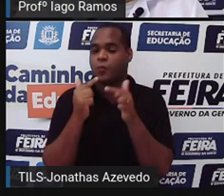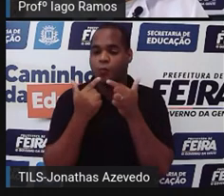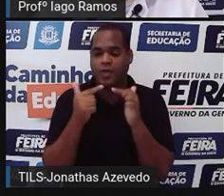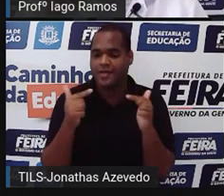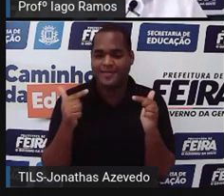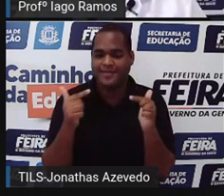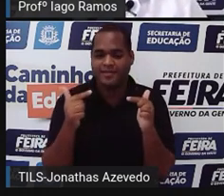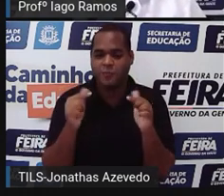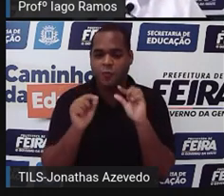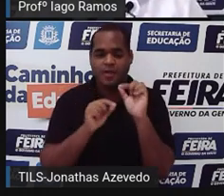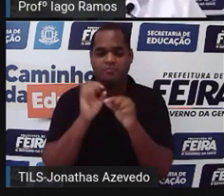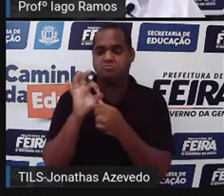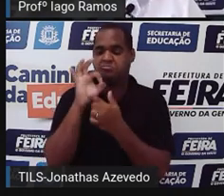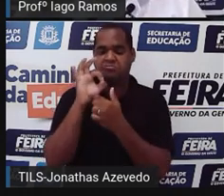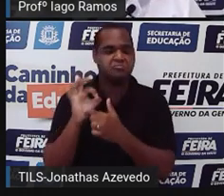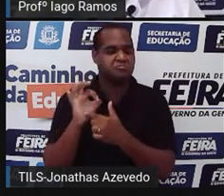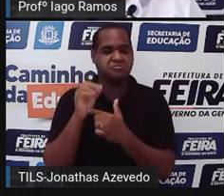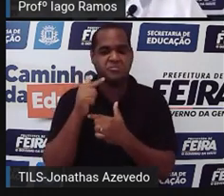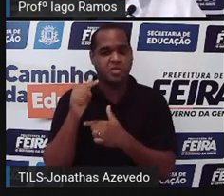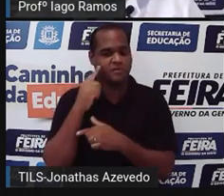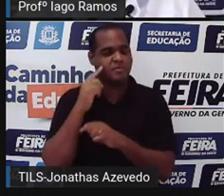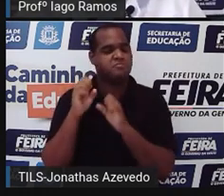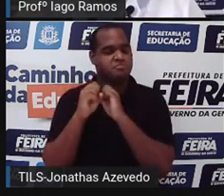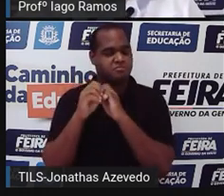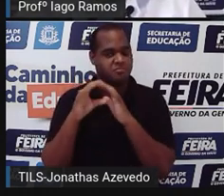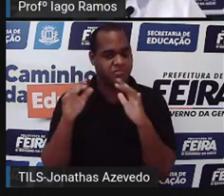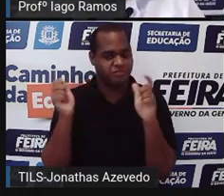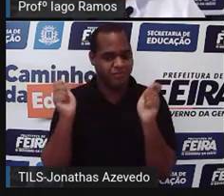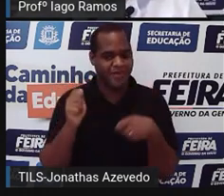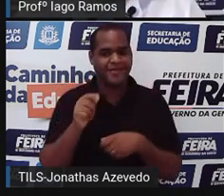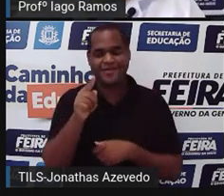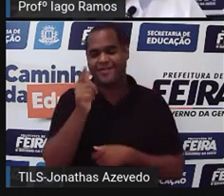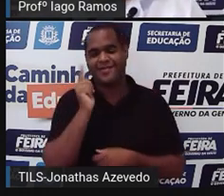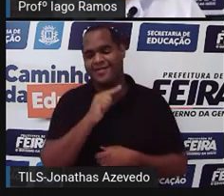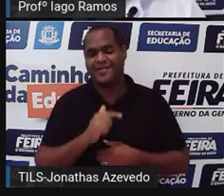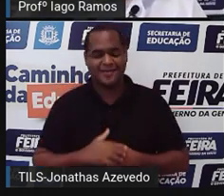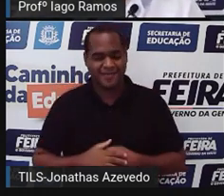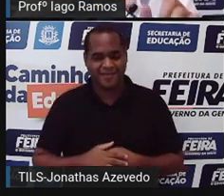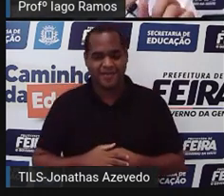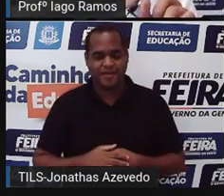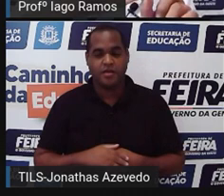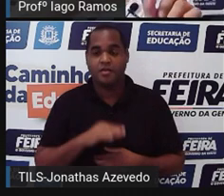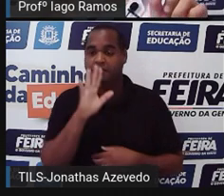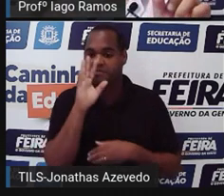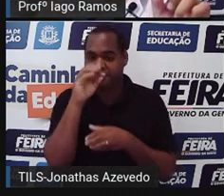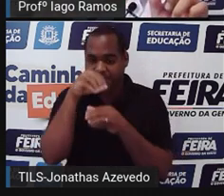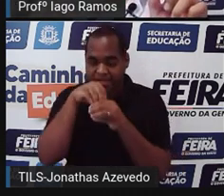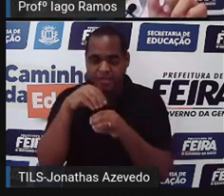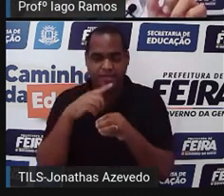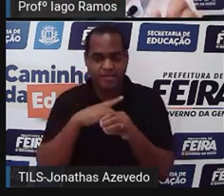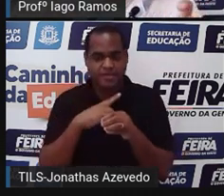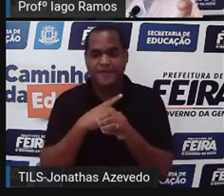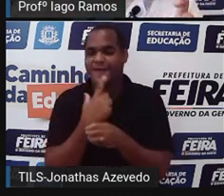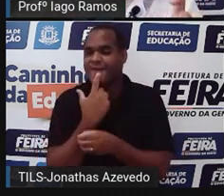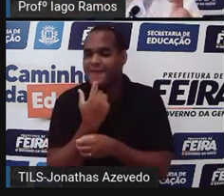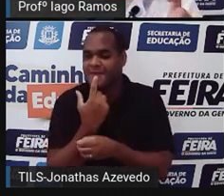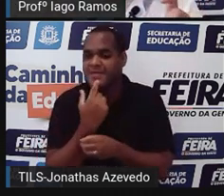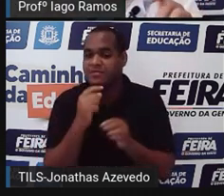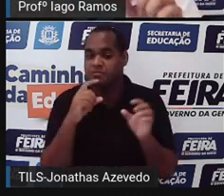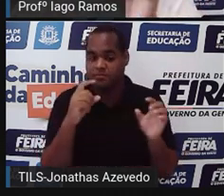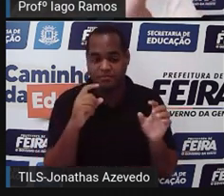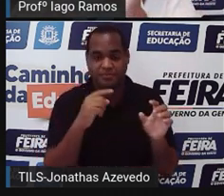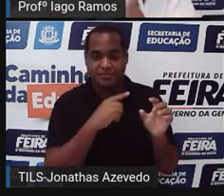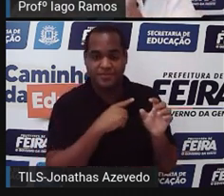qual é o percentual. Mas a gente pode descobrir, tá bom? E dentro daquela partezinha vermelha tem um